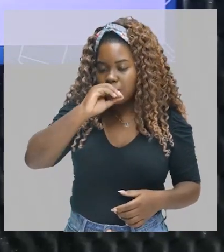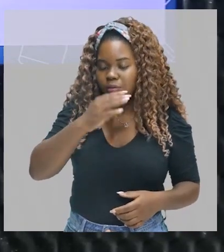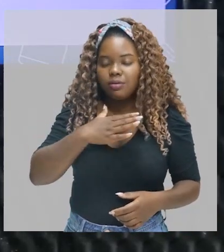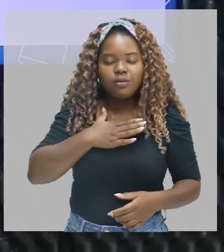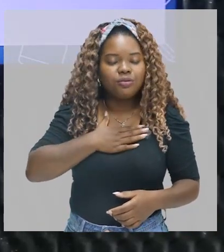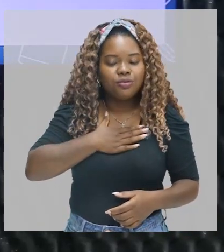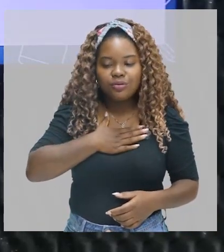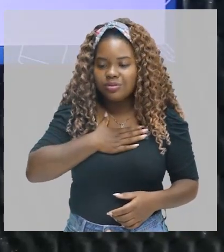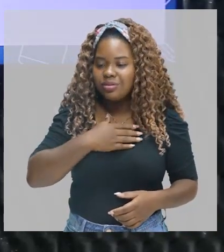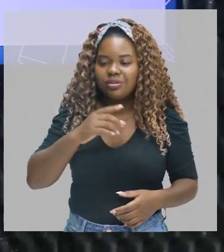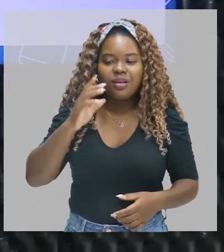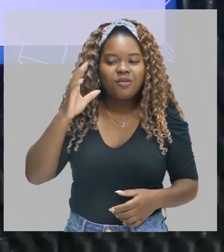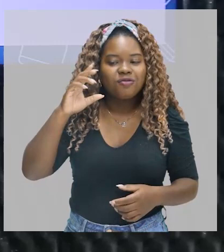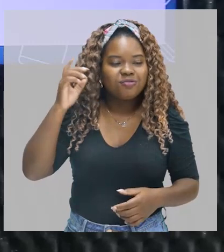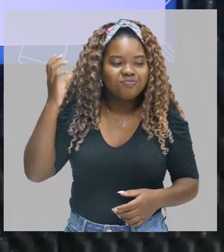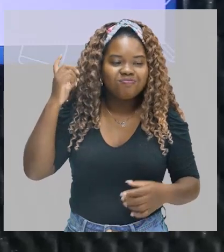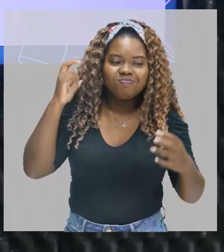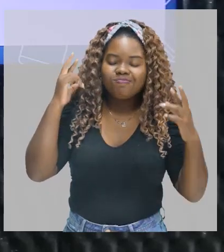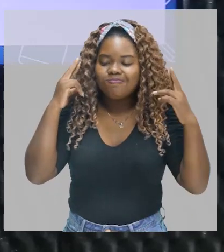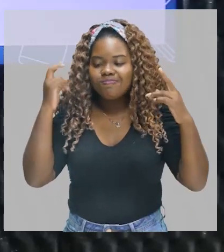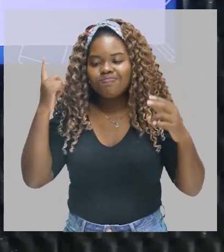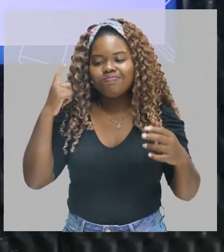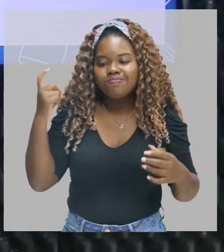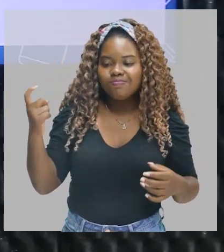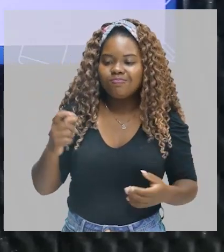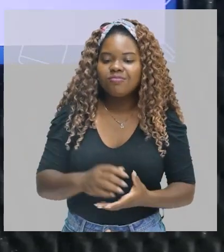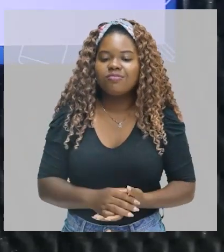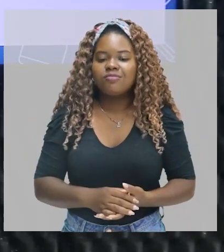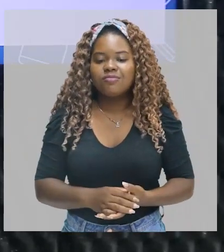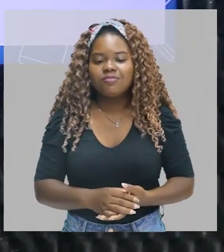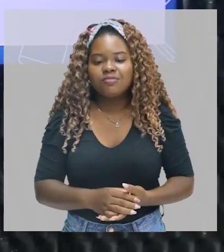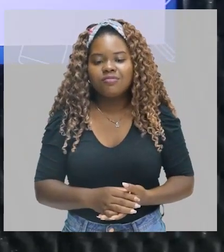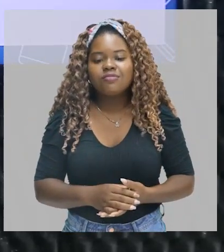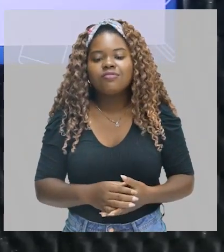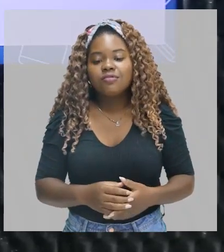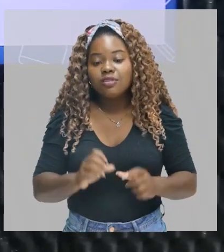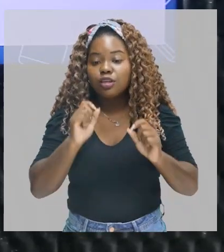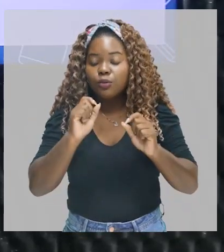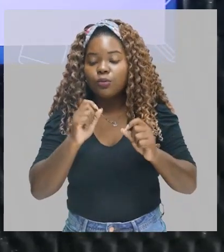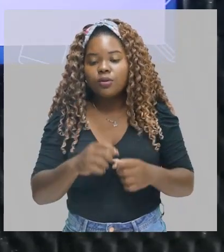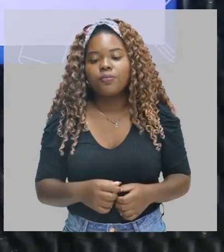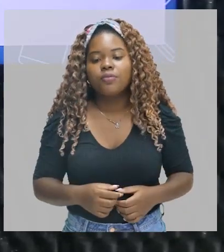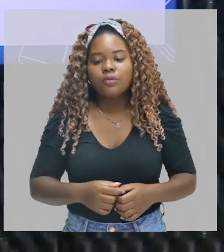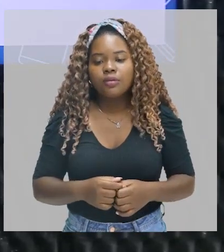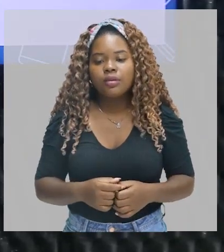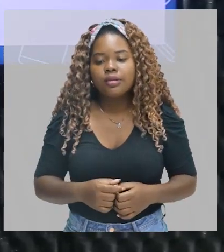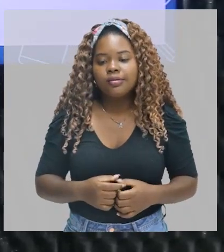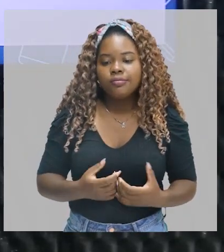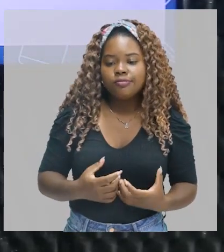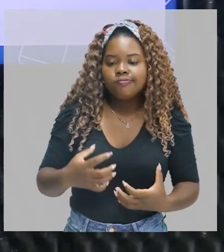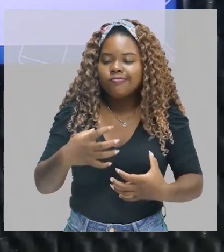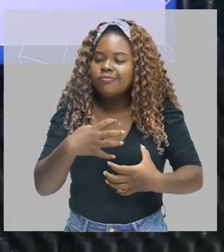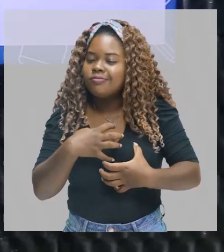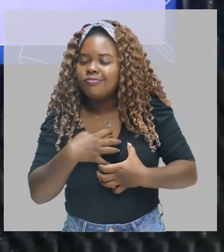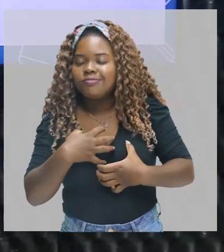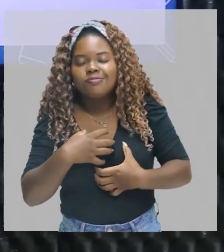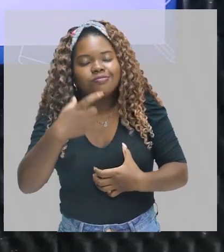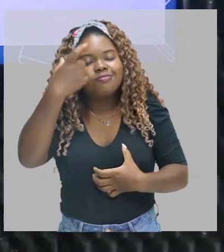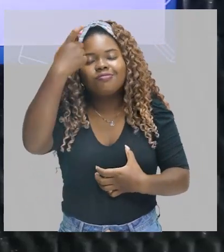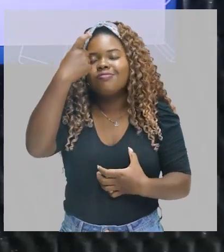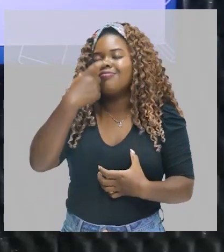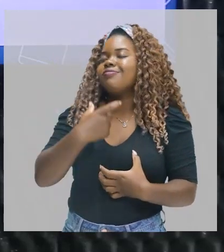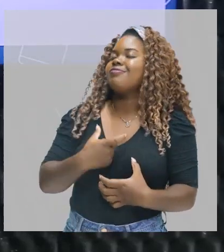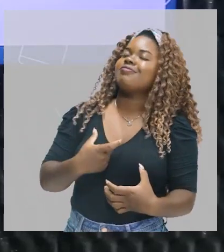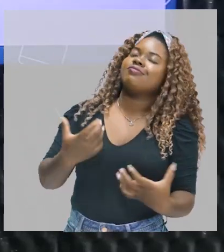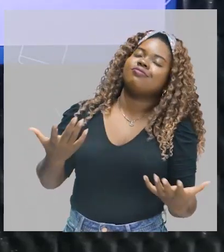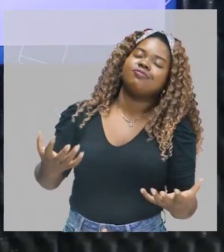Nas aulas de literatura. Eu gosto de citá-la. Sentimental. Eu sou, eu sou demais.